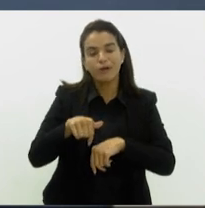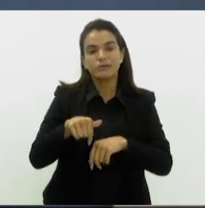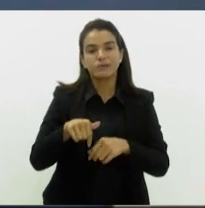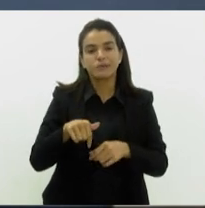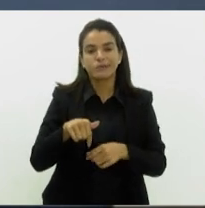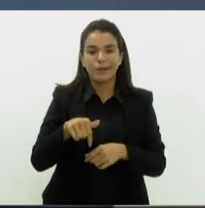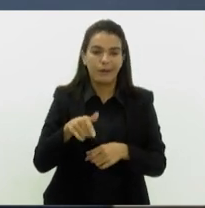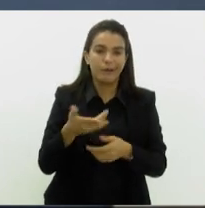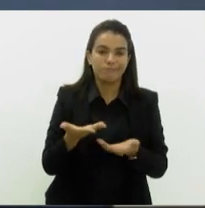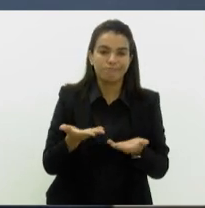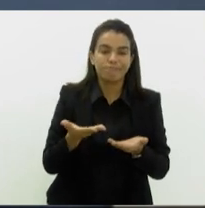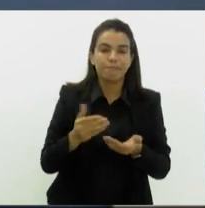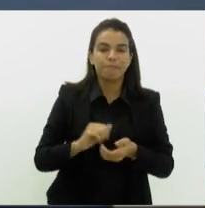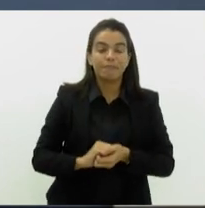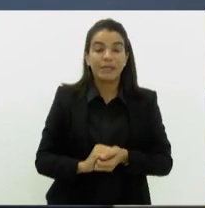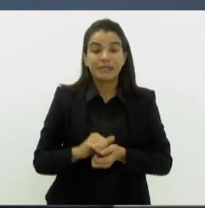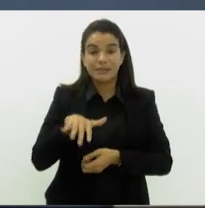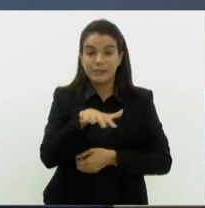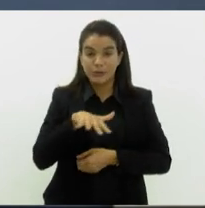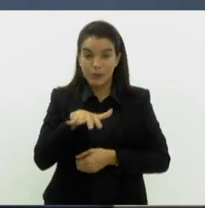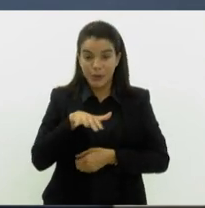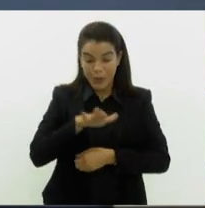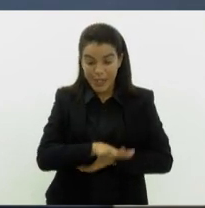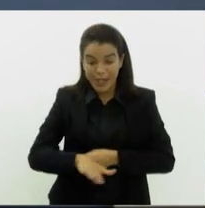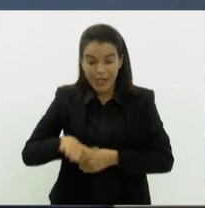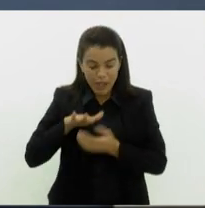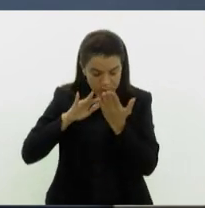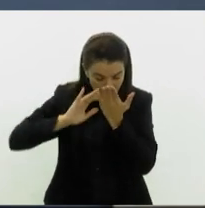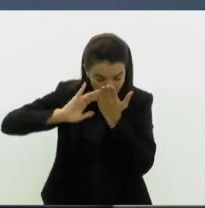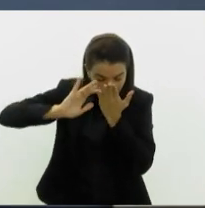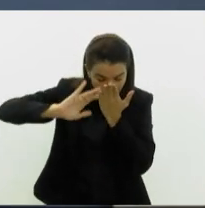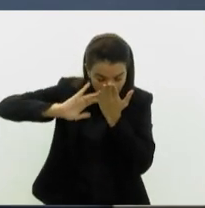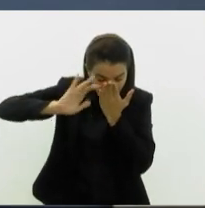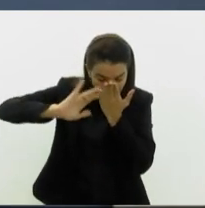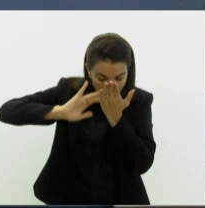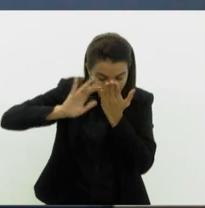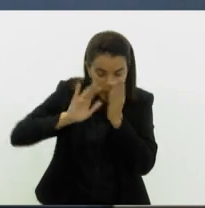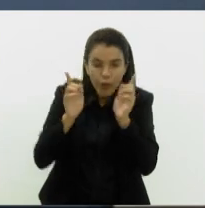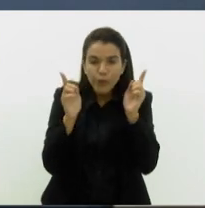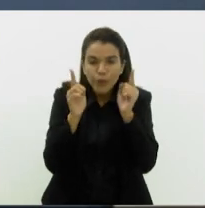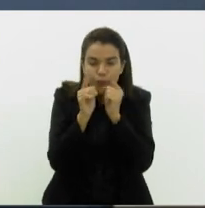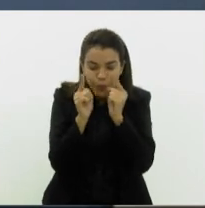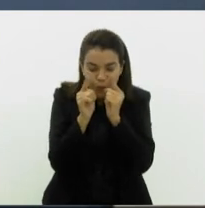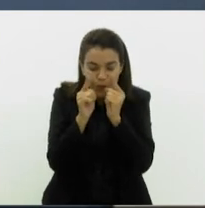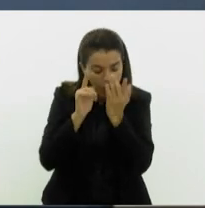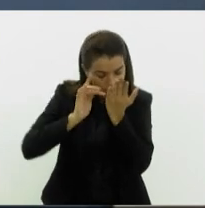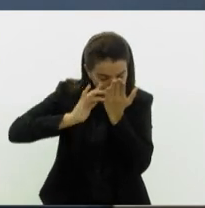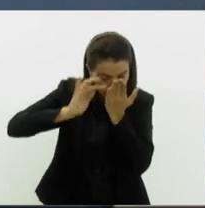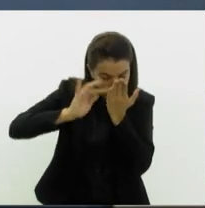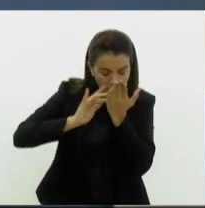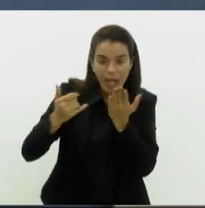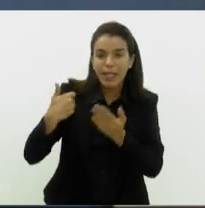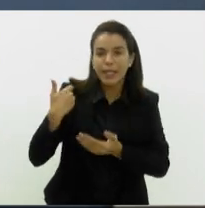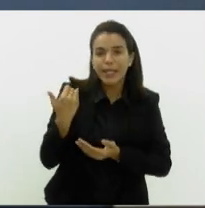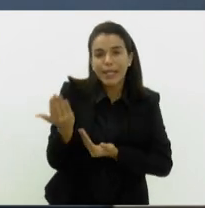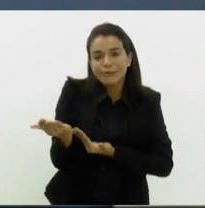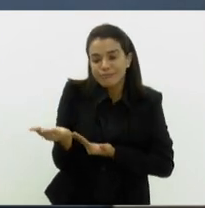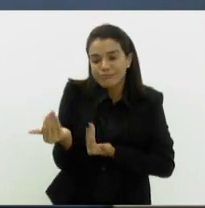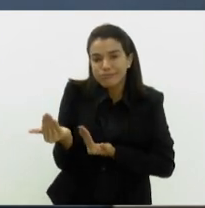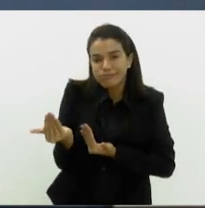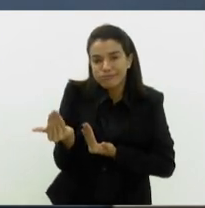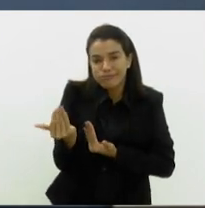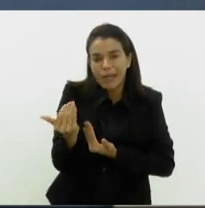aparato a questão das crianças sendo expostas a telas pequenas muito precocemente, que é o caso dos